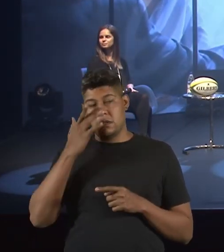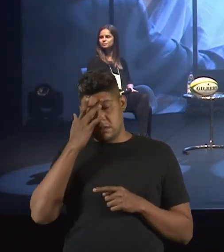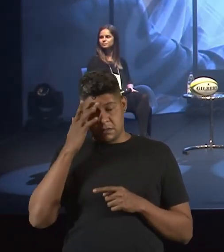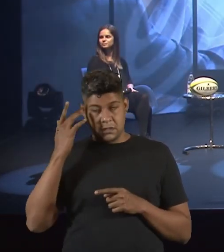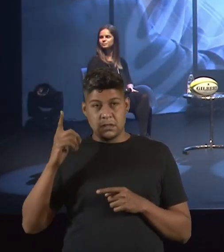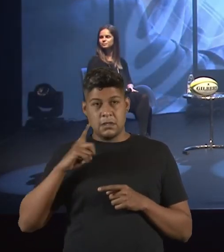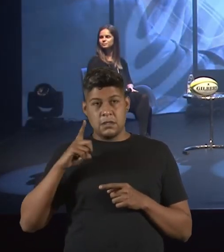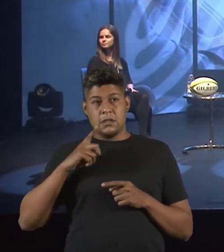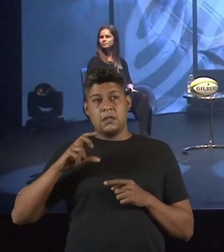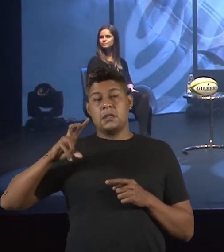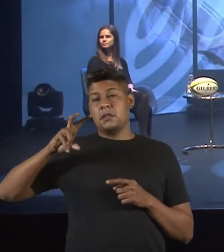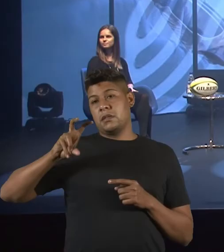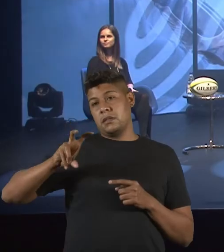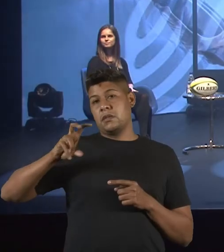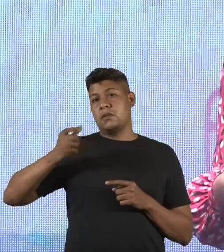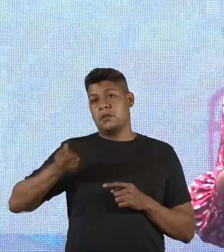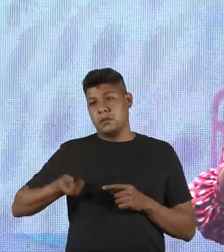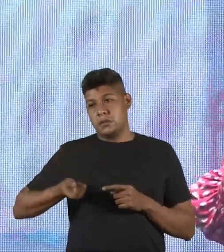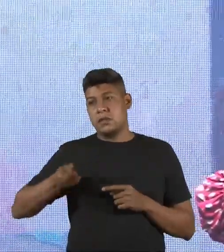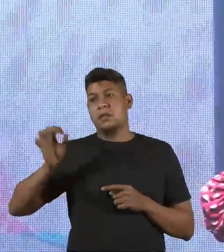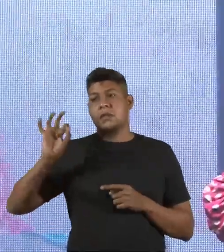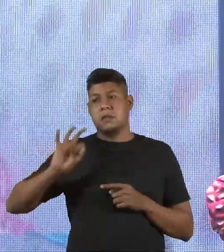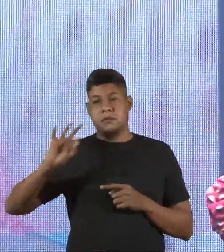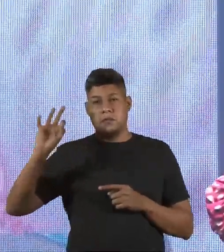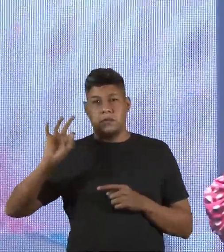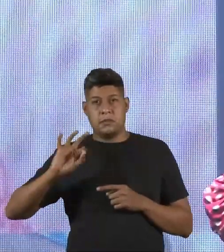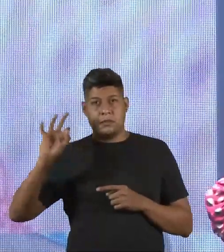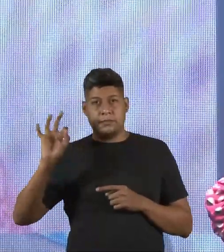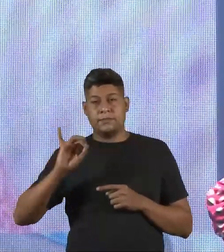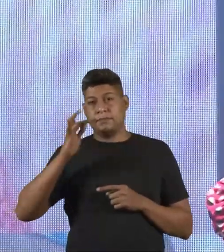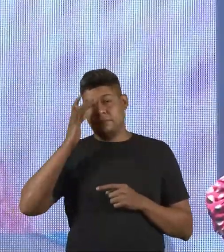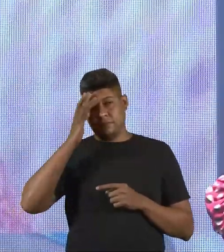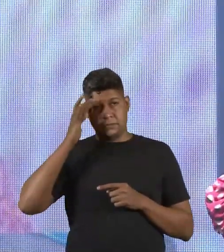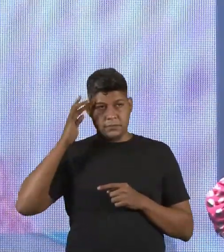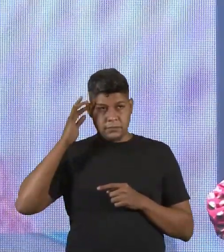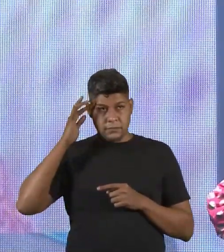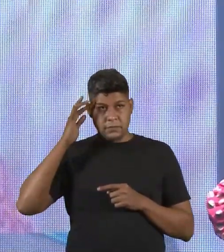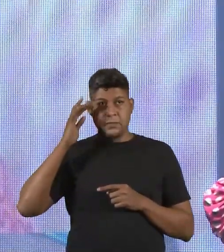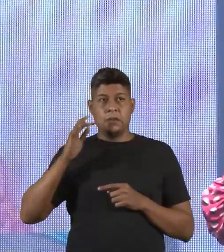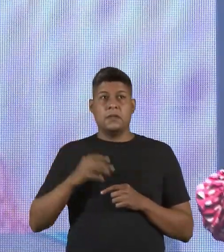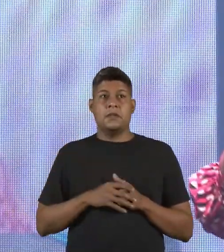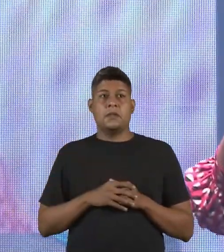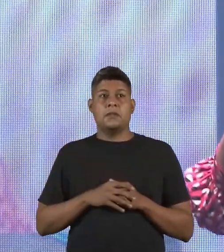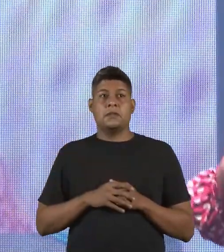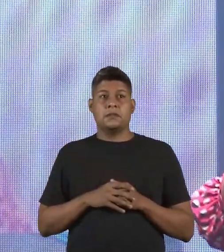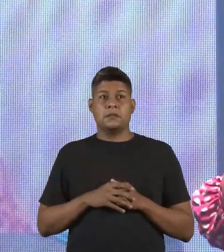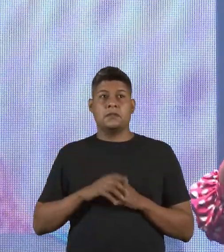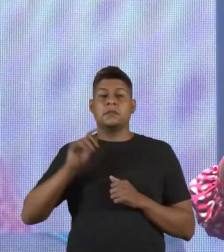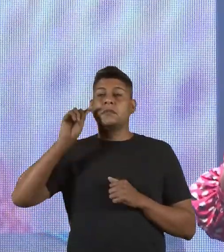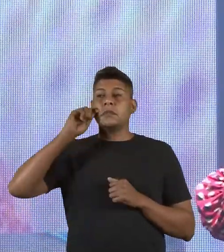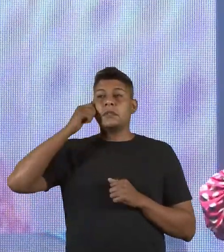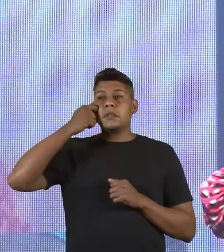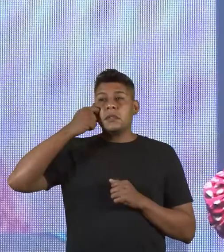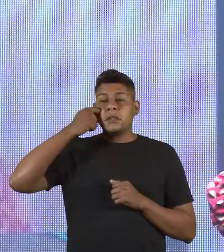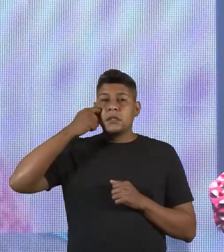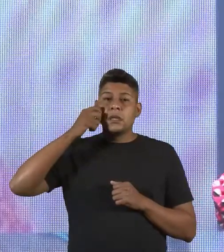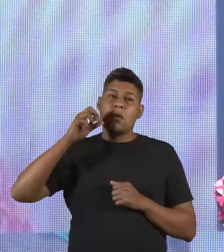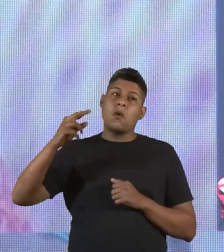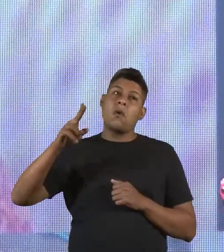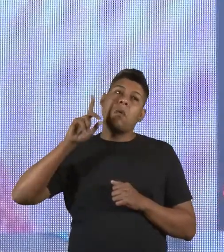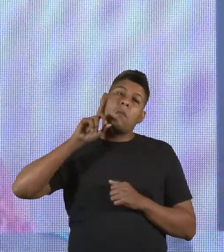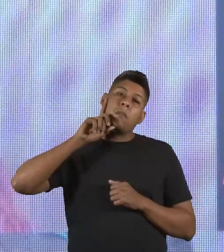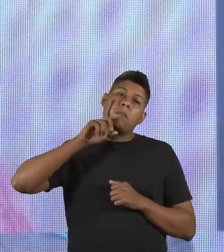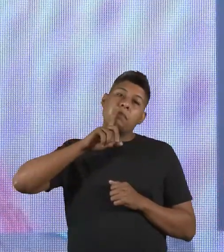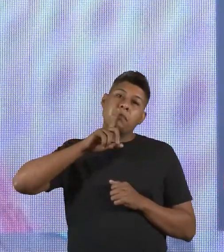tem 56% de pessoas autodeclaradas pretas ou pardas.